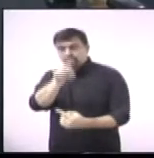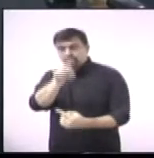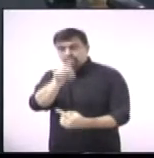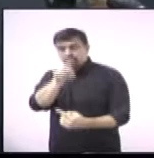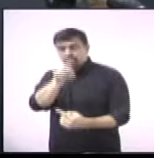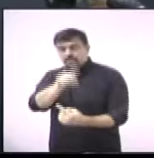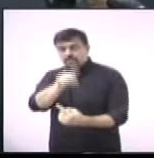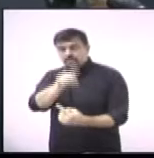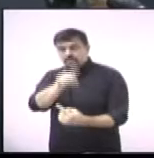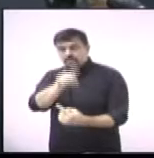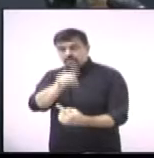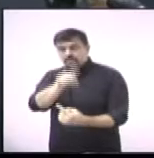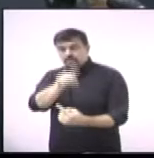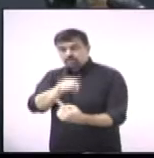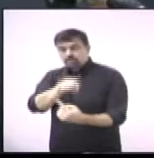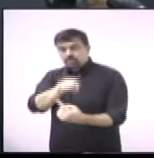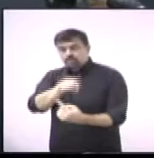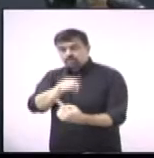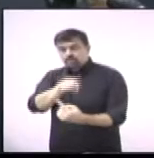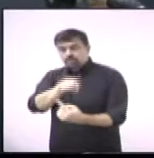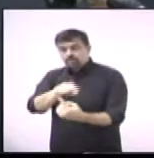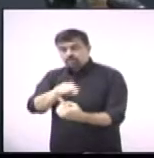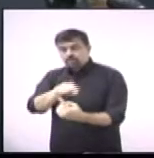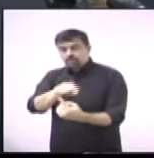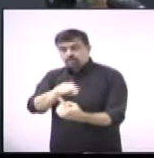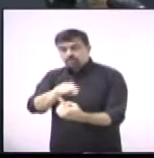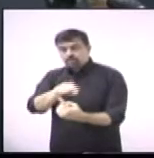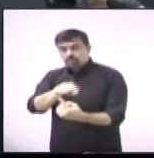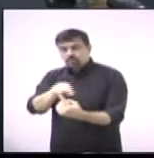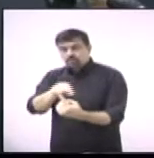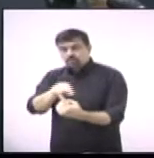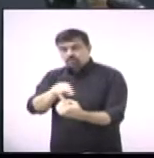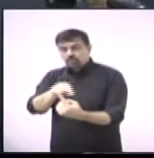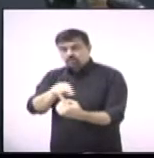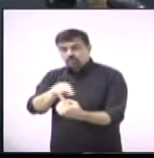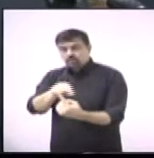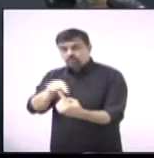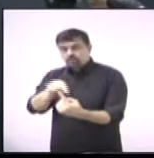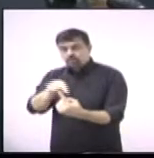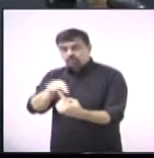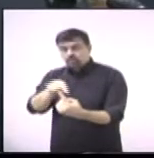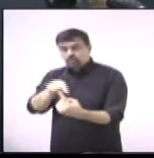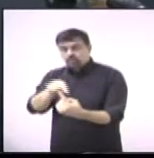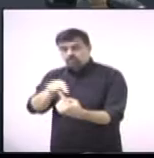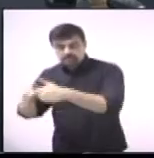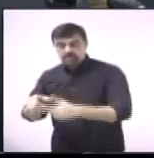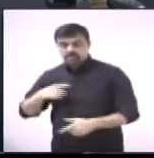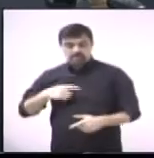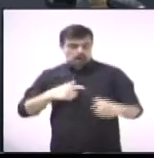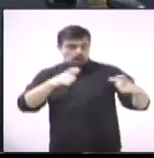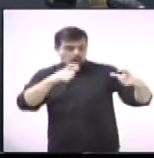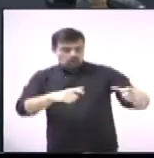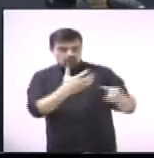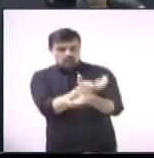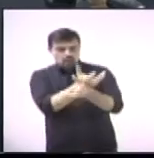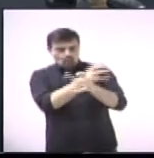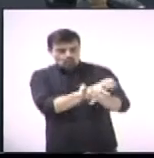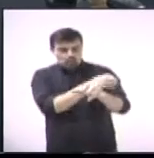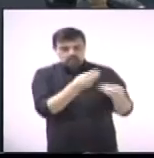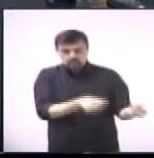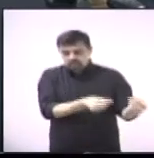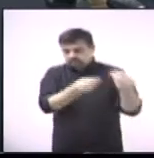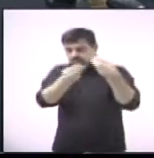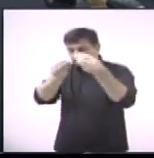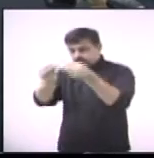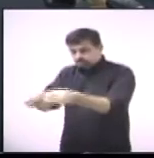fins lucrativos, do município, dos imóveis, equipamentos, patrimônio